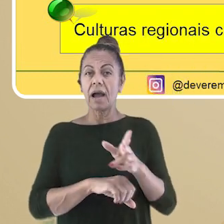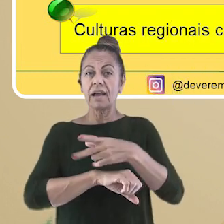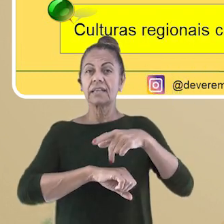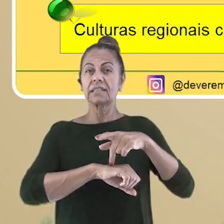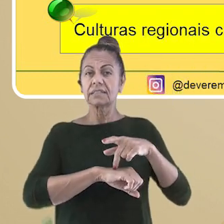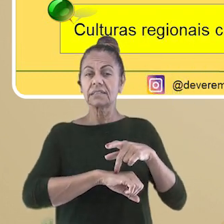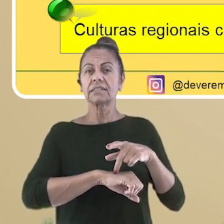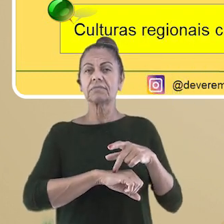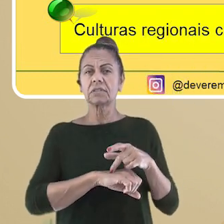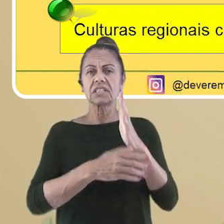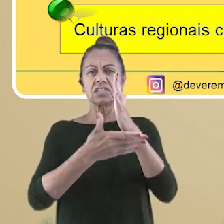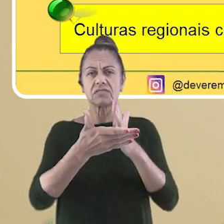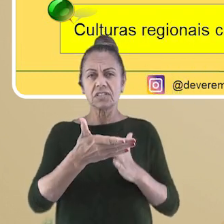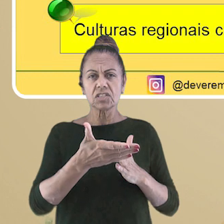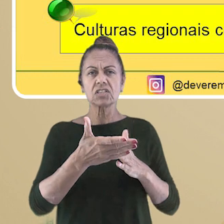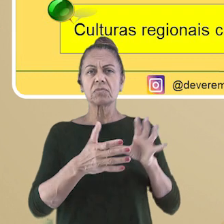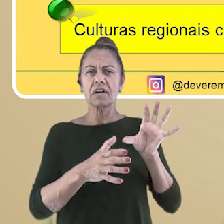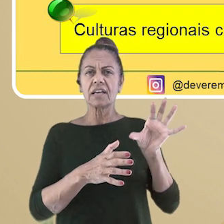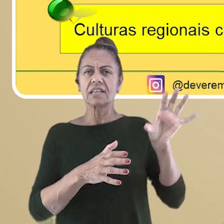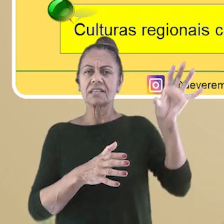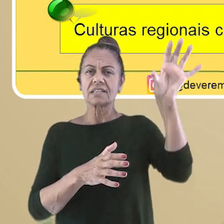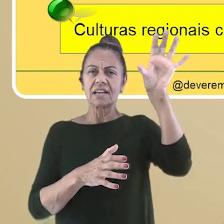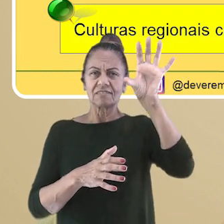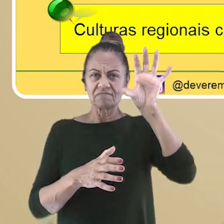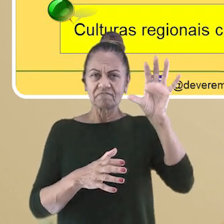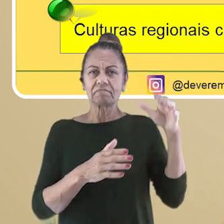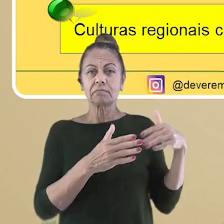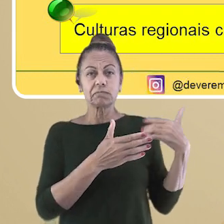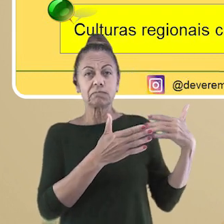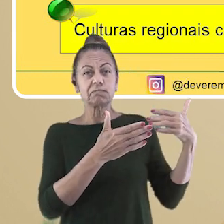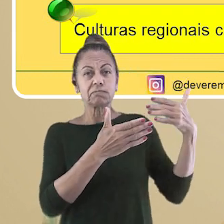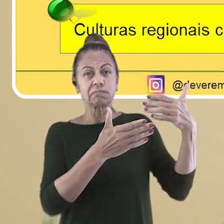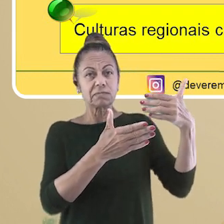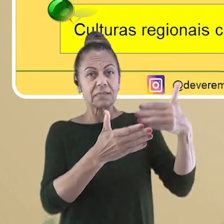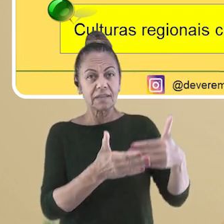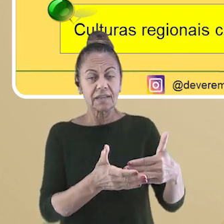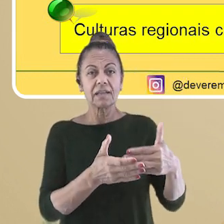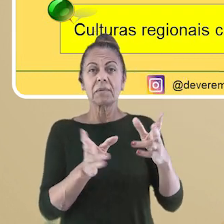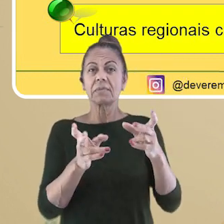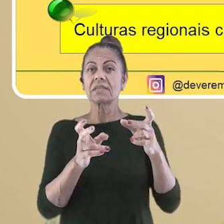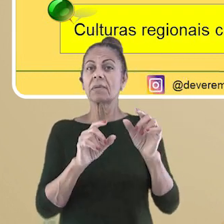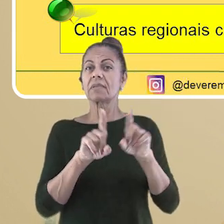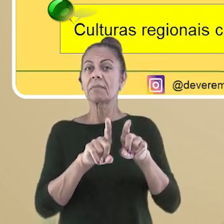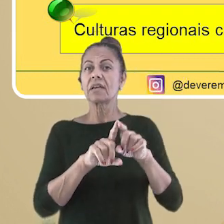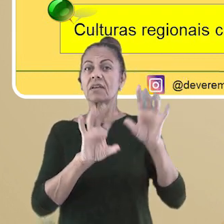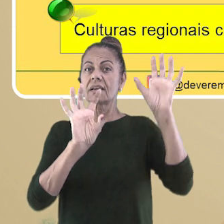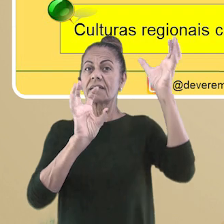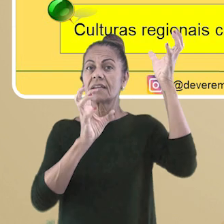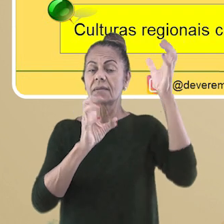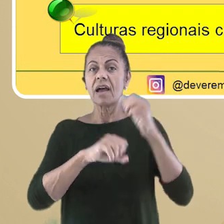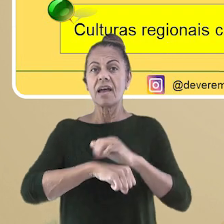tempo para que o país fosse dividido por regiões como conhecemos hoje. Vimos que clima,